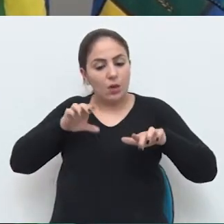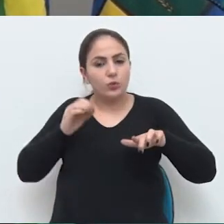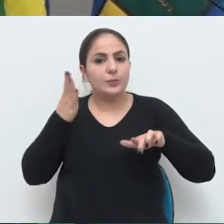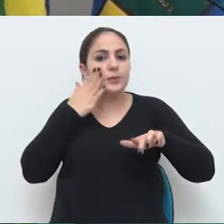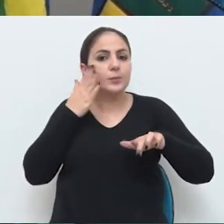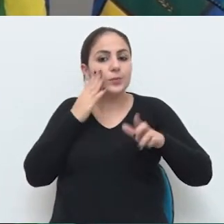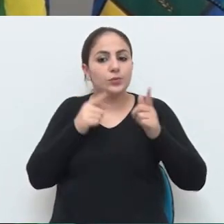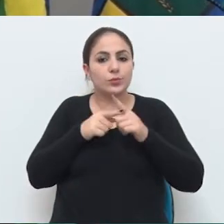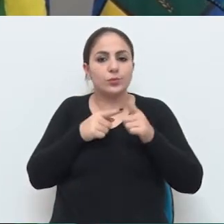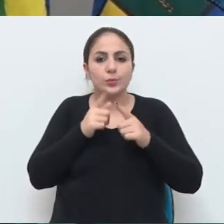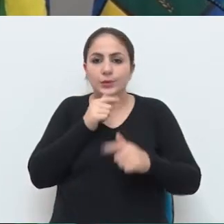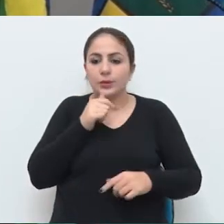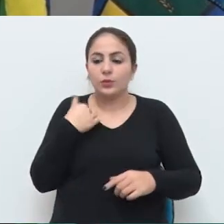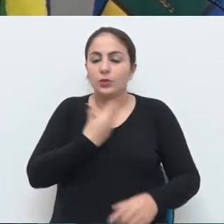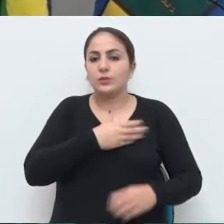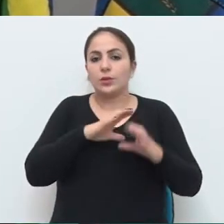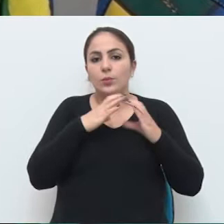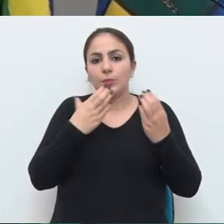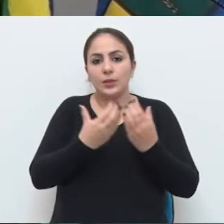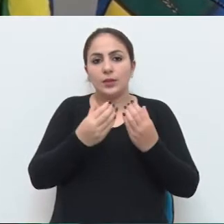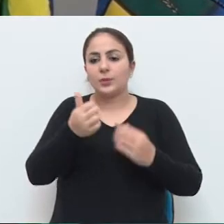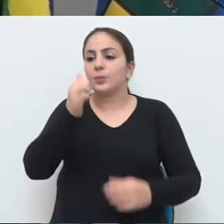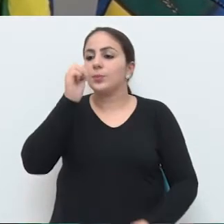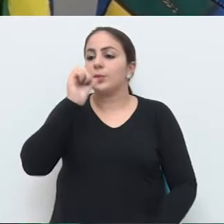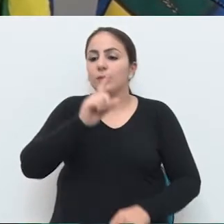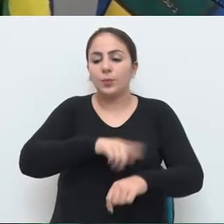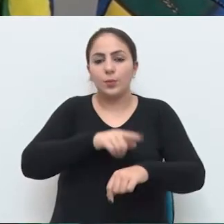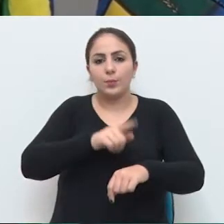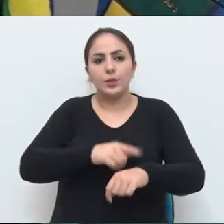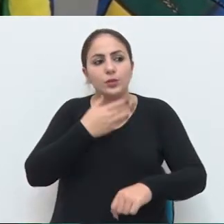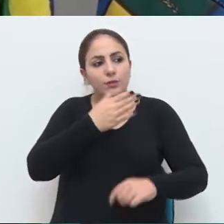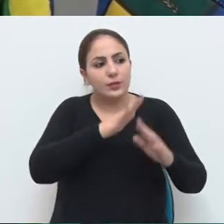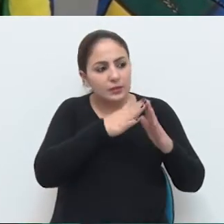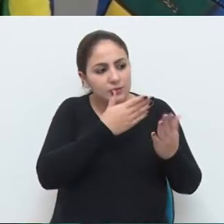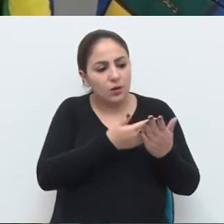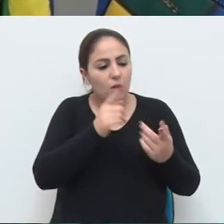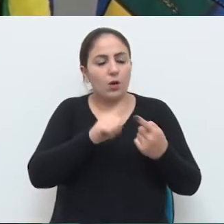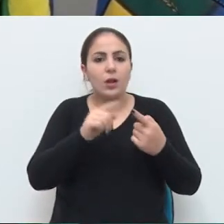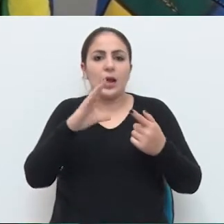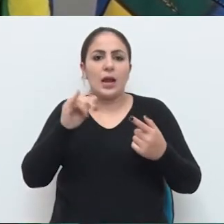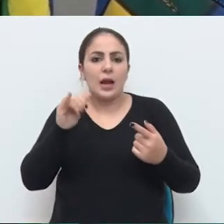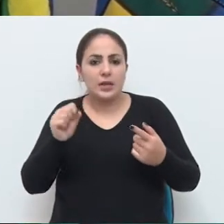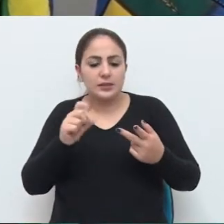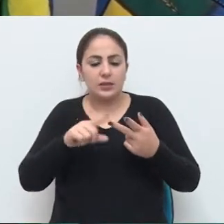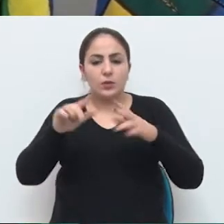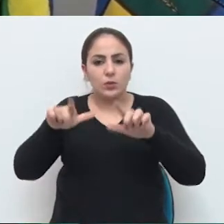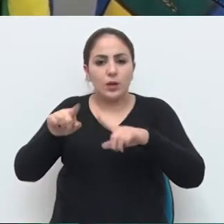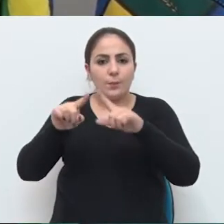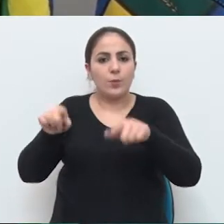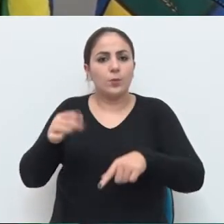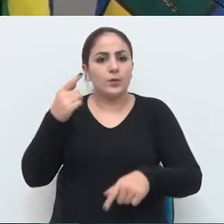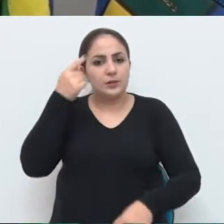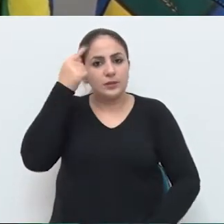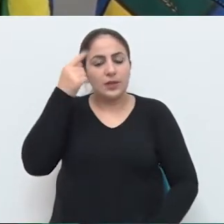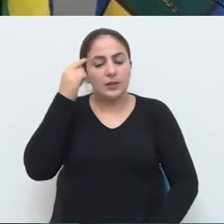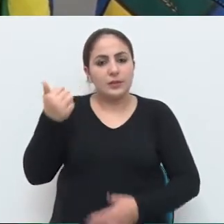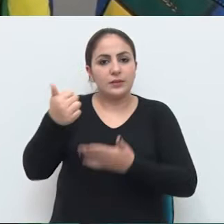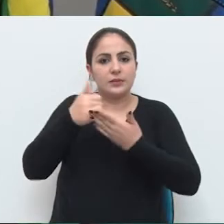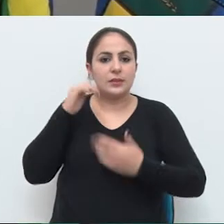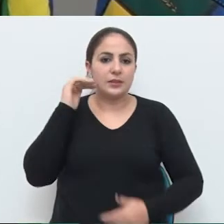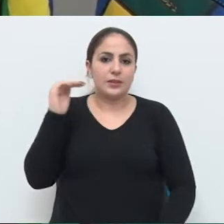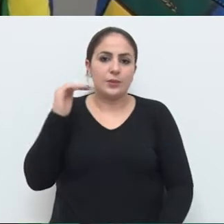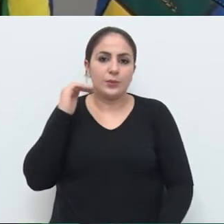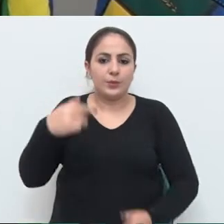saber que tipo de água a nossa comunidade está bebendo quando usufrui das escolas, do cais, prédios públicos. Então, a ideia nossa é trazer essa